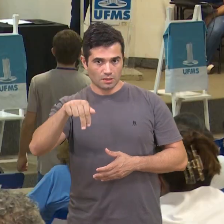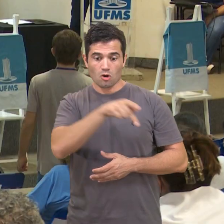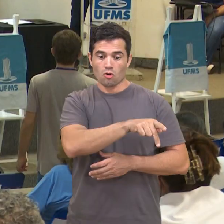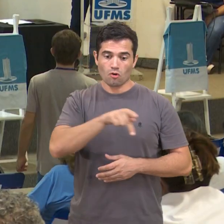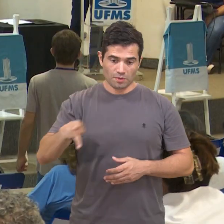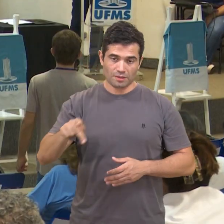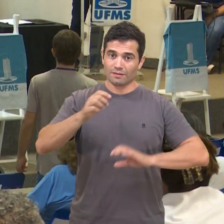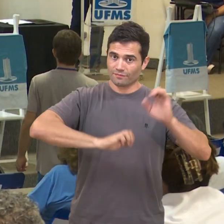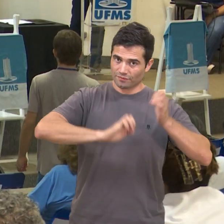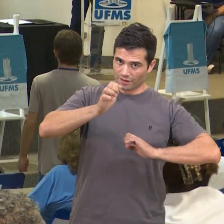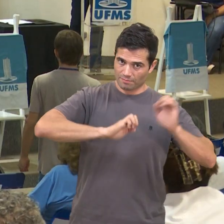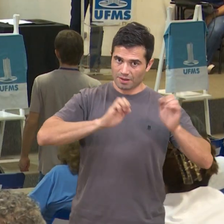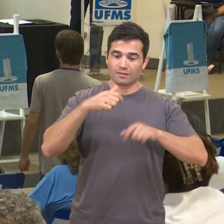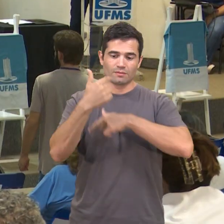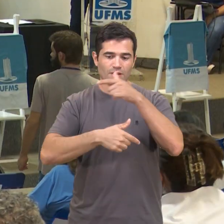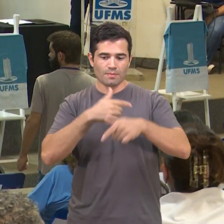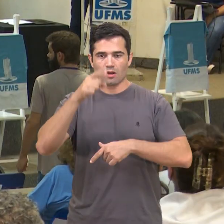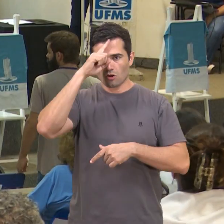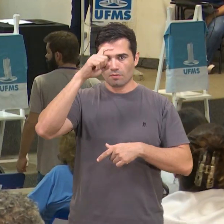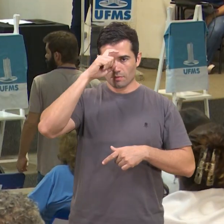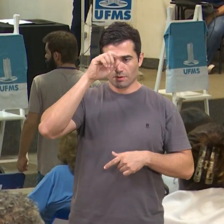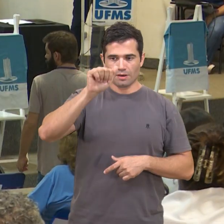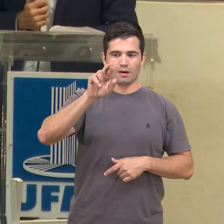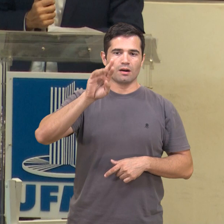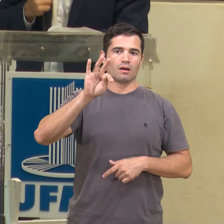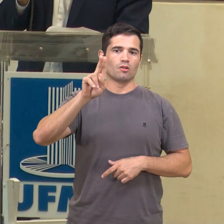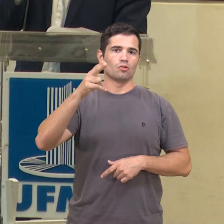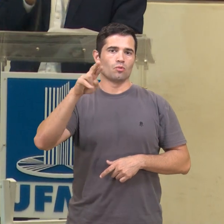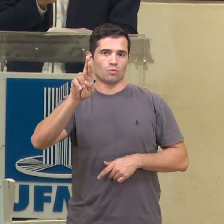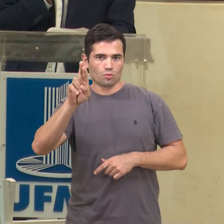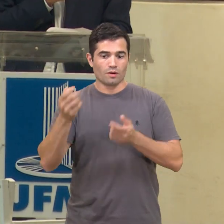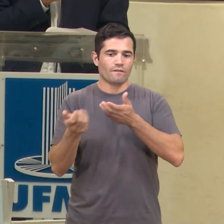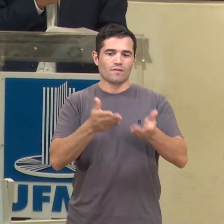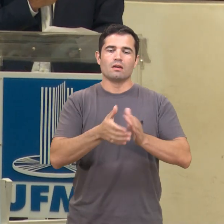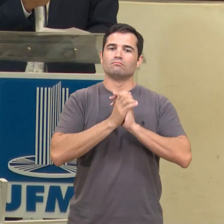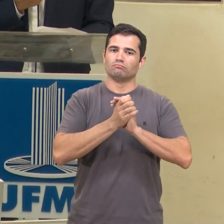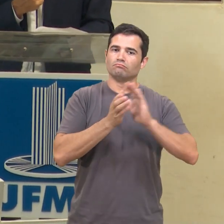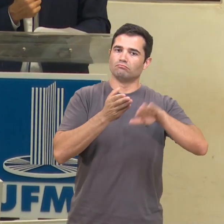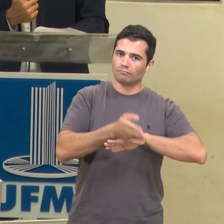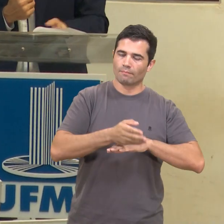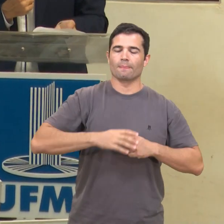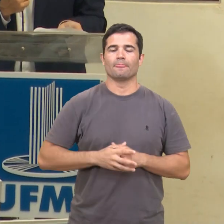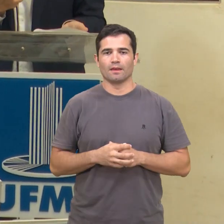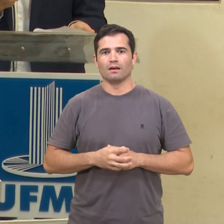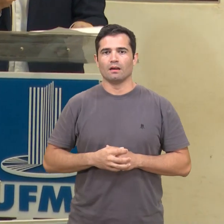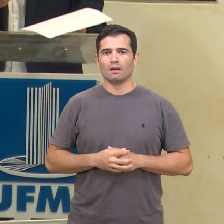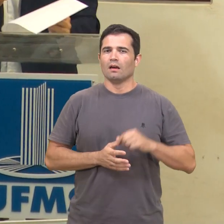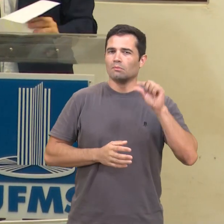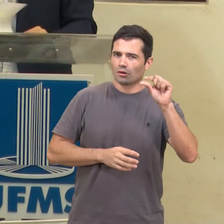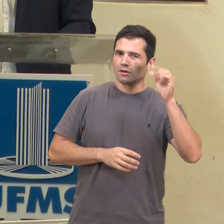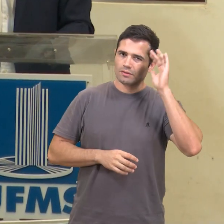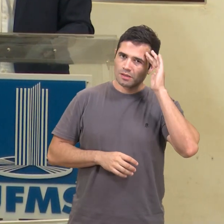de Serviços Hospitalares, Arthur Quioro, esteve na cidade universitária para as comemorações. Gente, é um